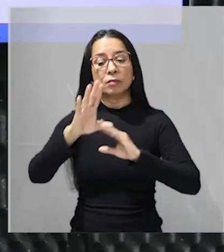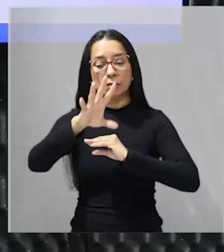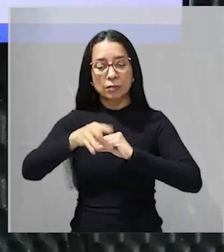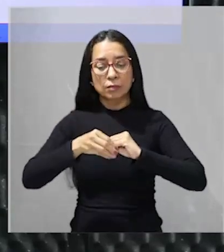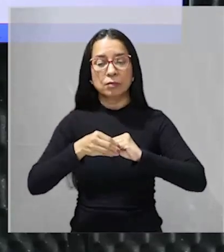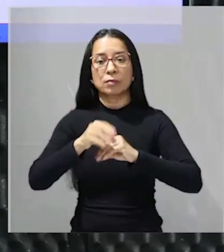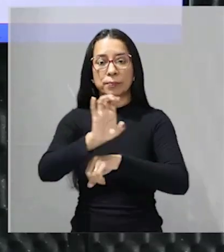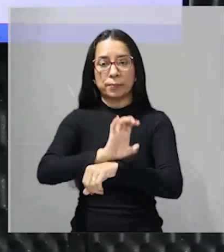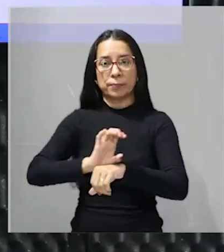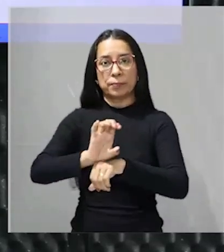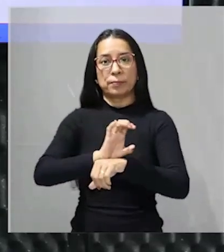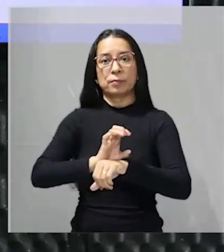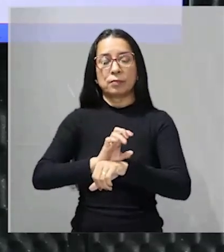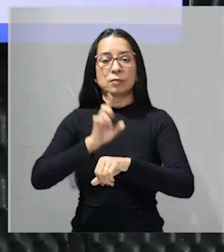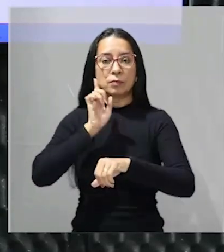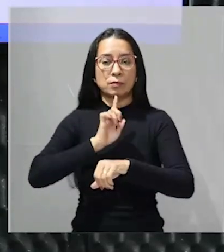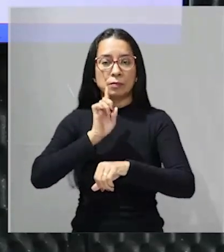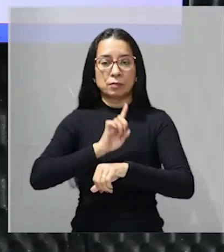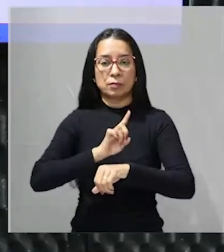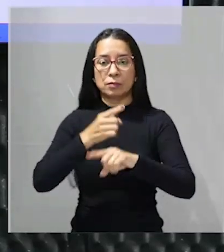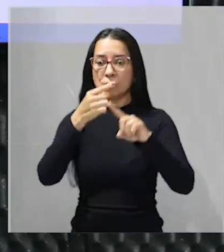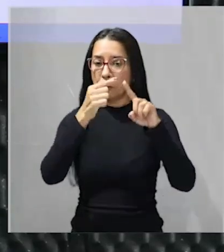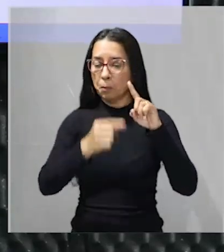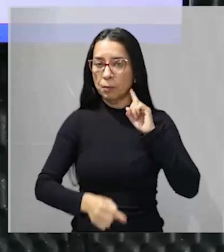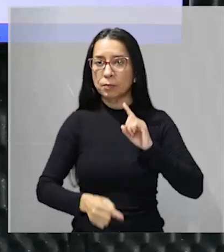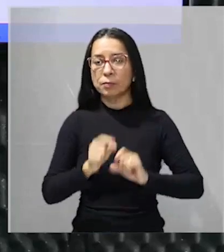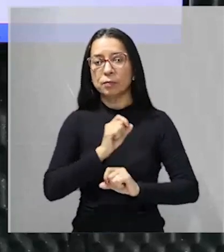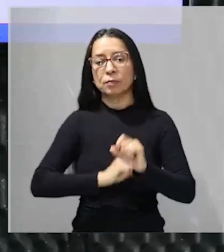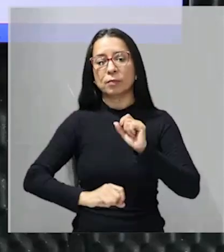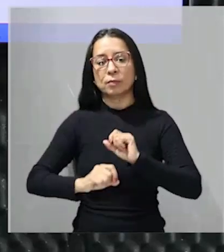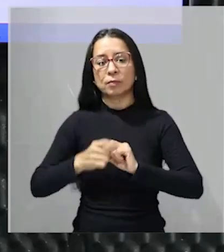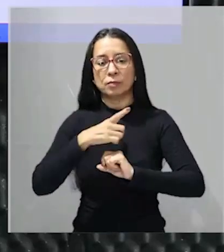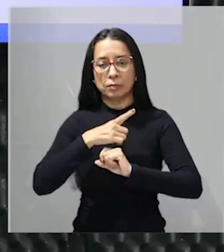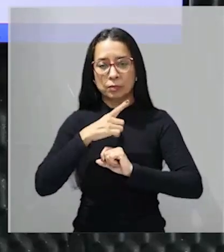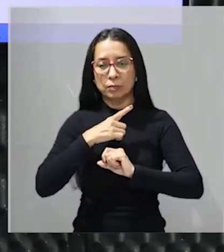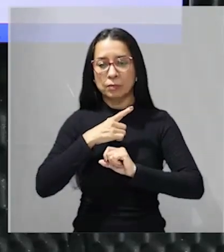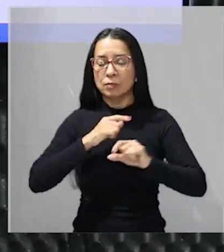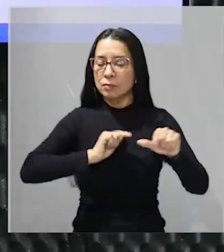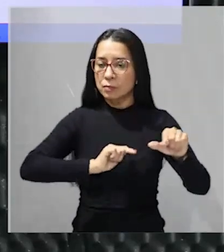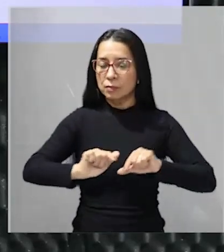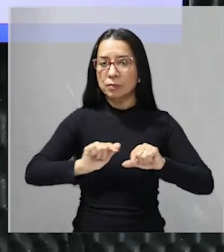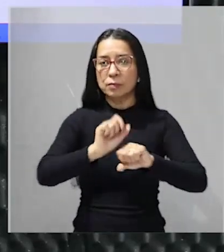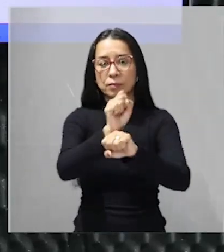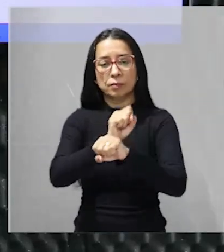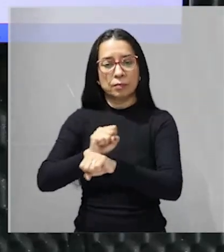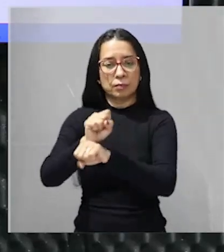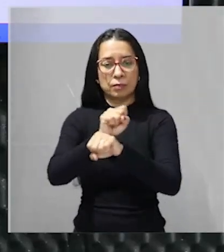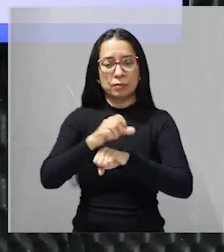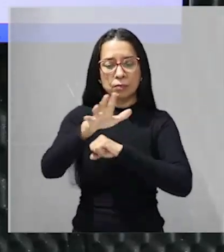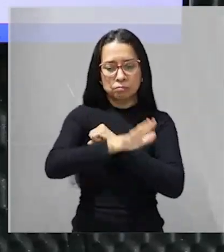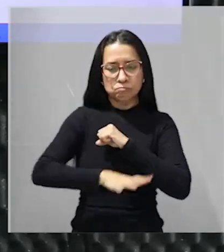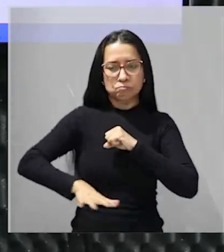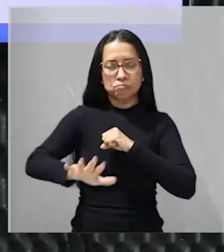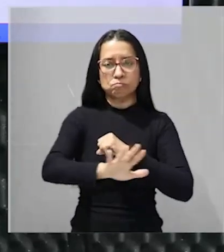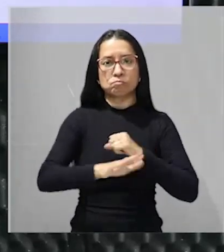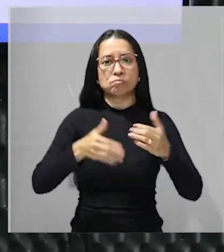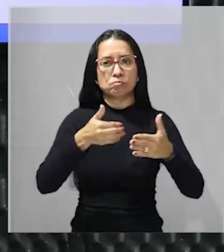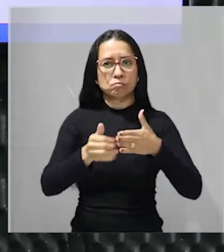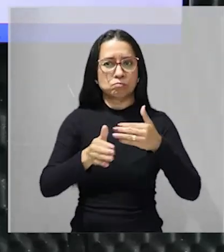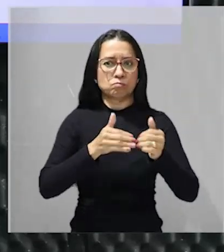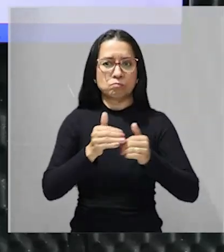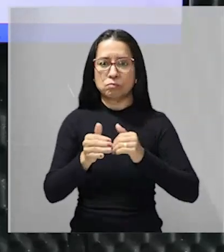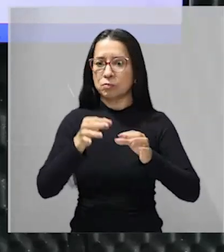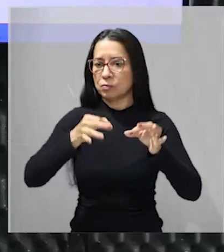a presença do trabalho escravo proíbe em qualquer território norte-americano de sua